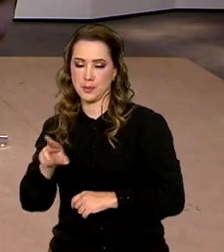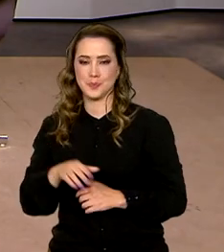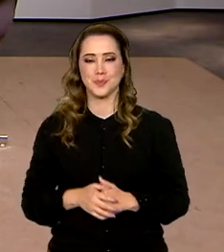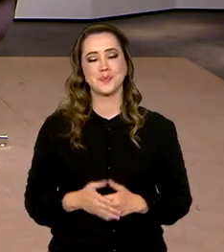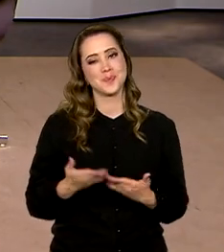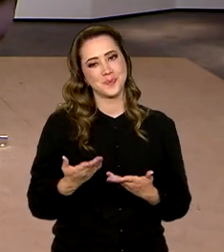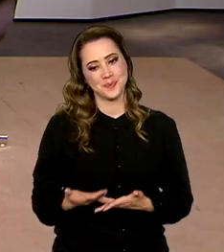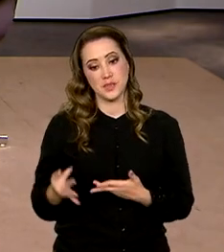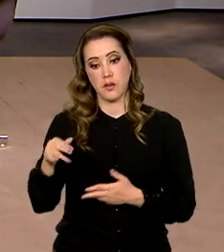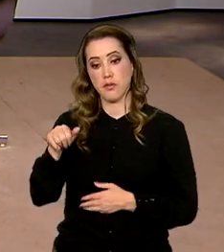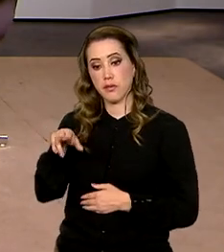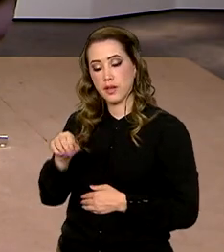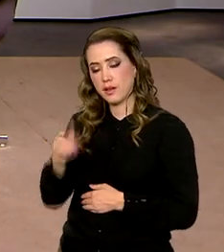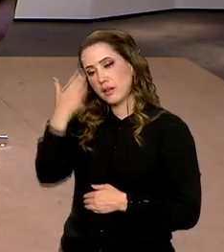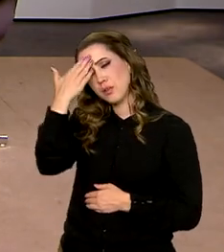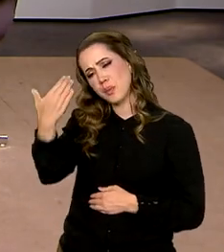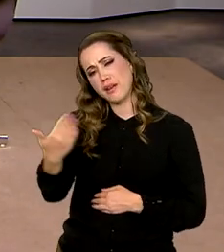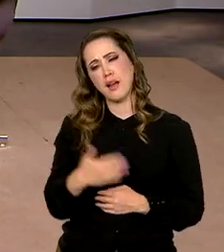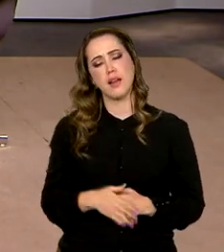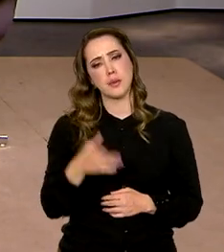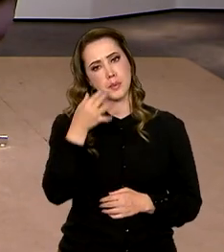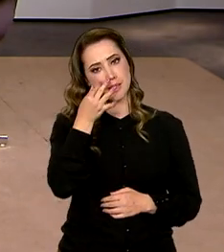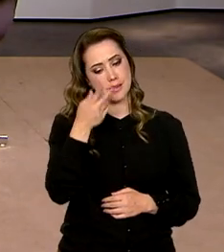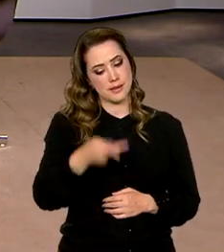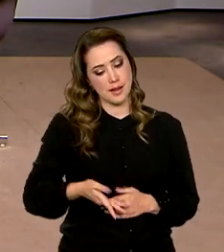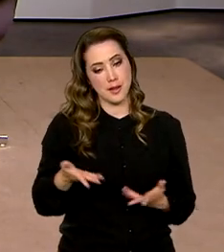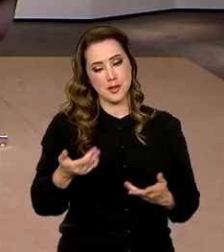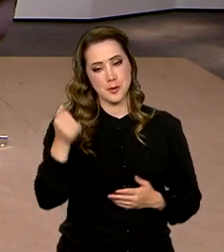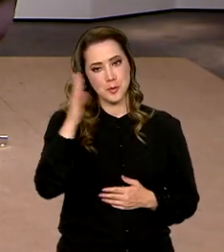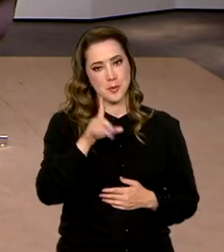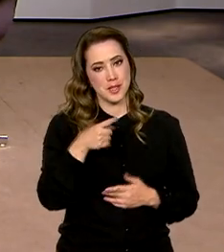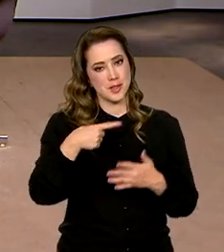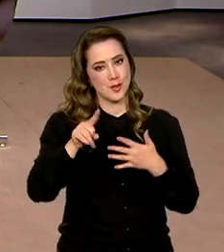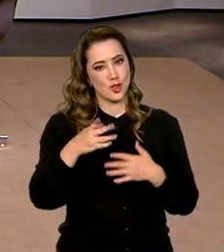presidenta do Instituto Brasileiro de Museus, muito obrigado pela sua presença aqui no Brasil em Dia. Eu que agradeço.